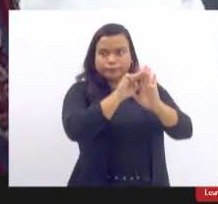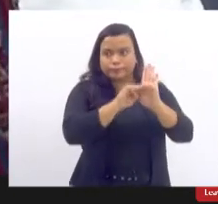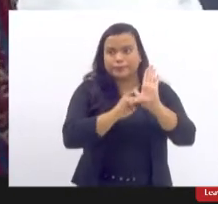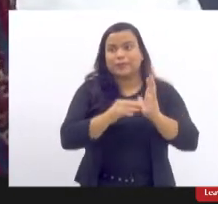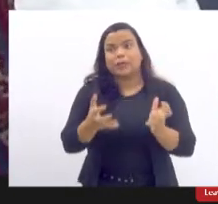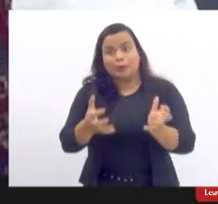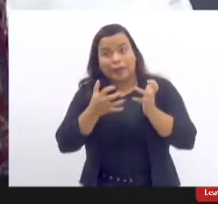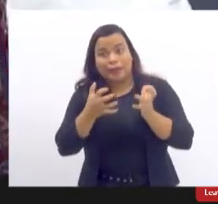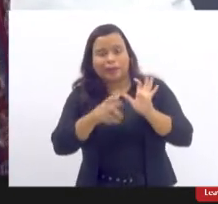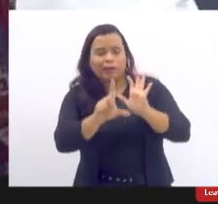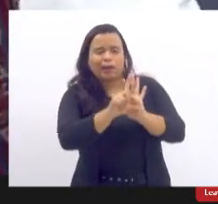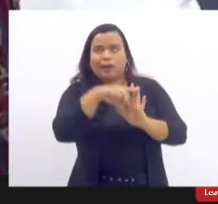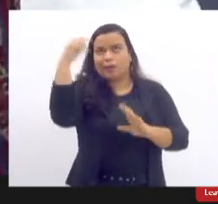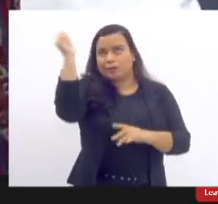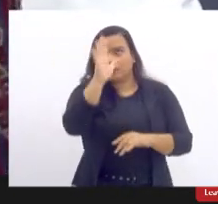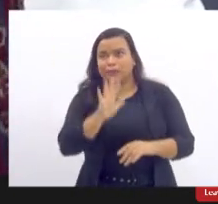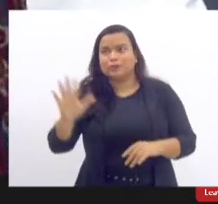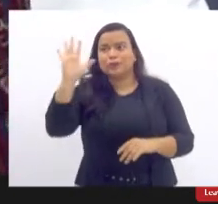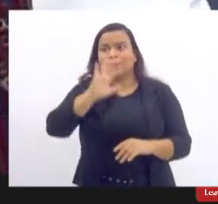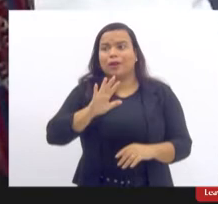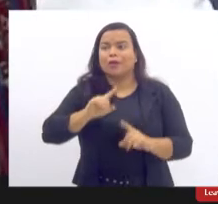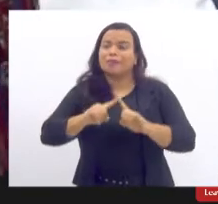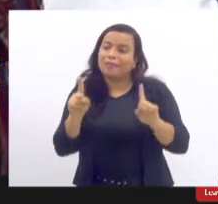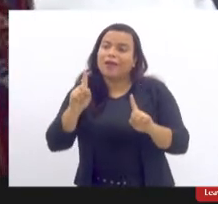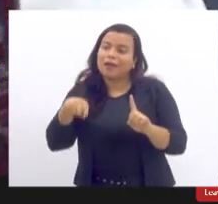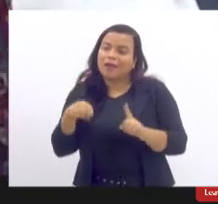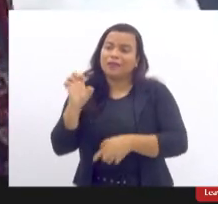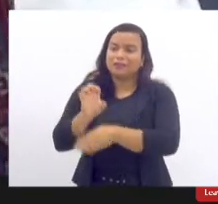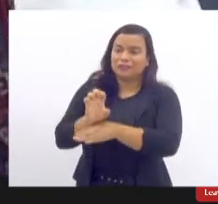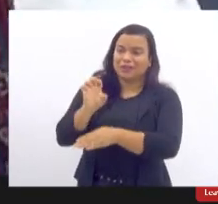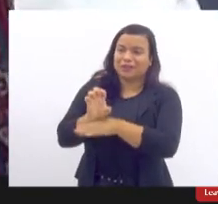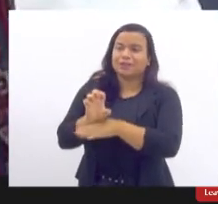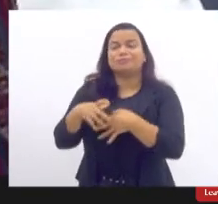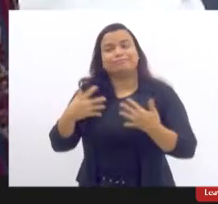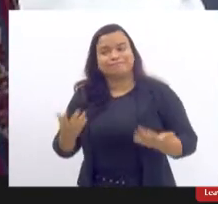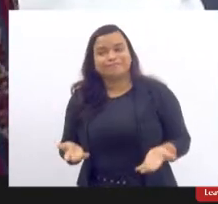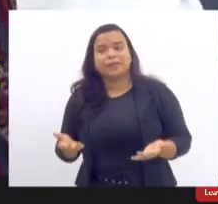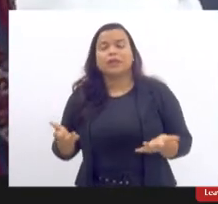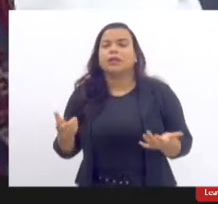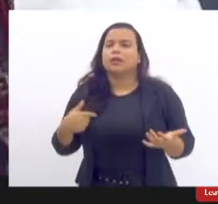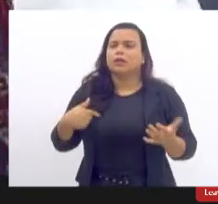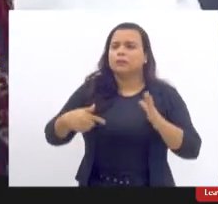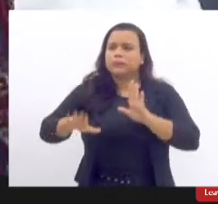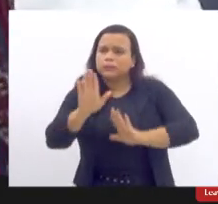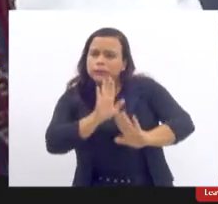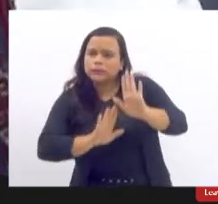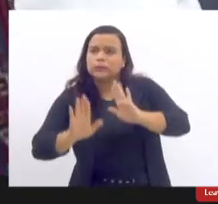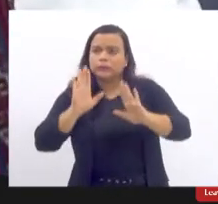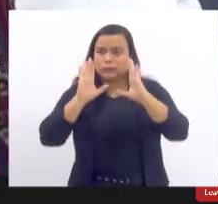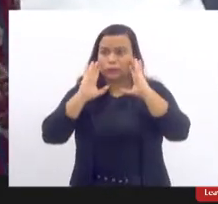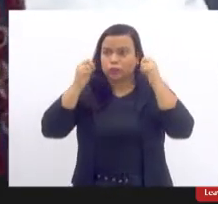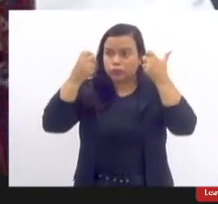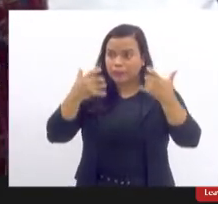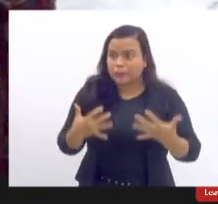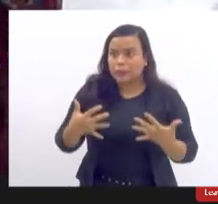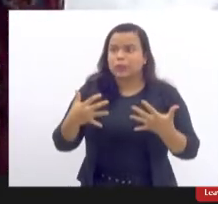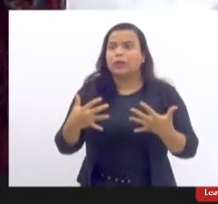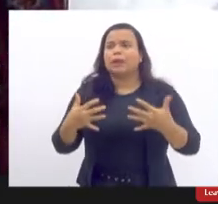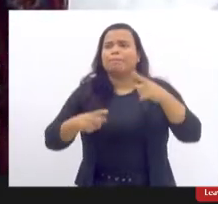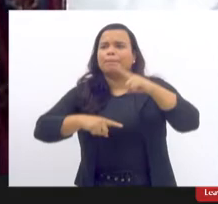uma lei nacional. É uma lei estadual. Então, eu tive o cuidado de dizer que a gente estava falando dos equipamentos